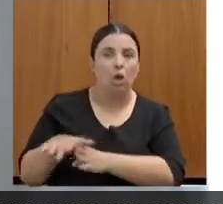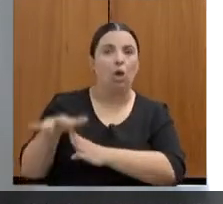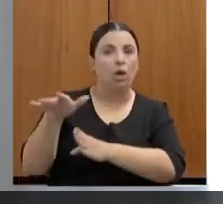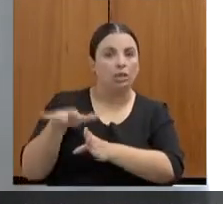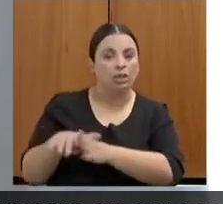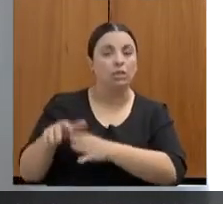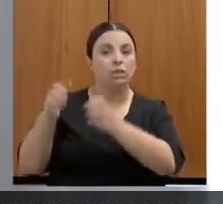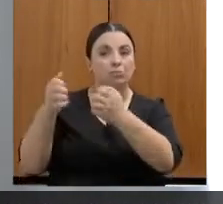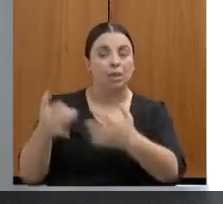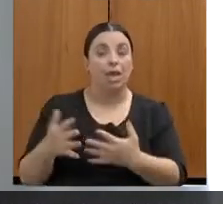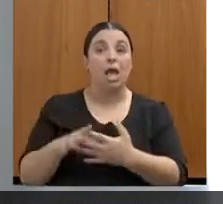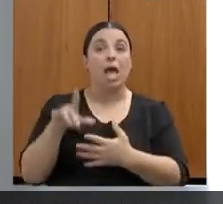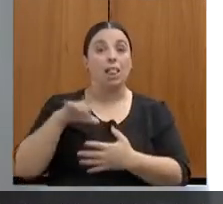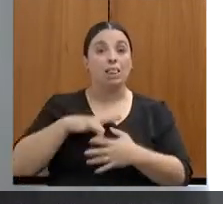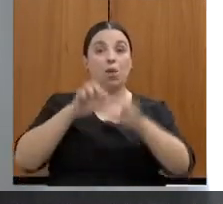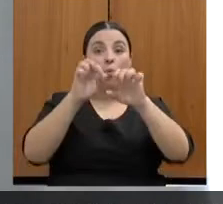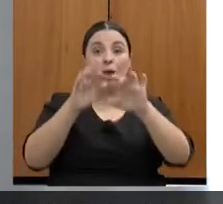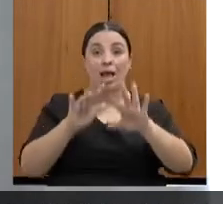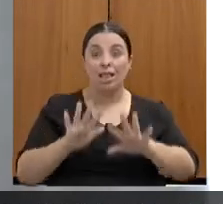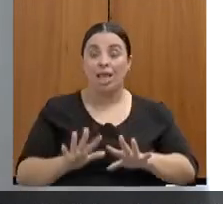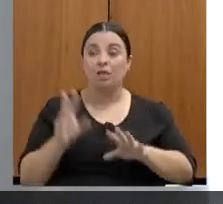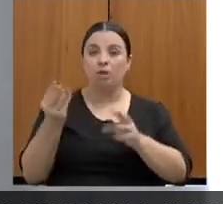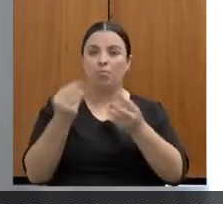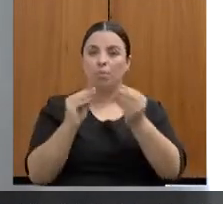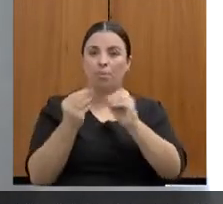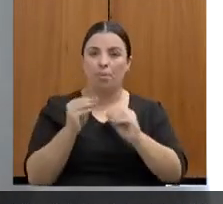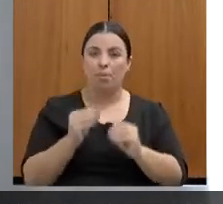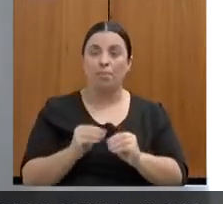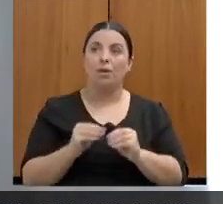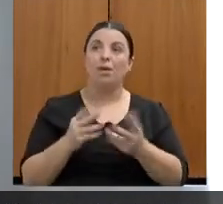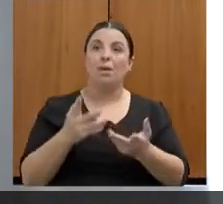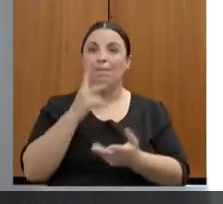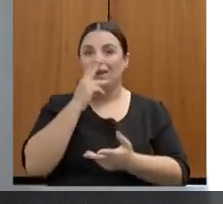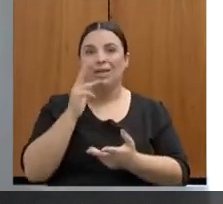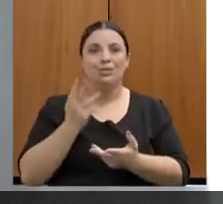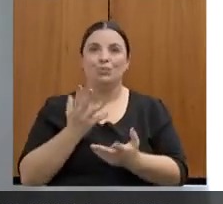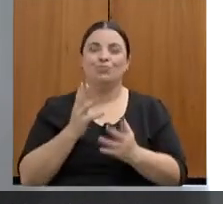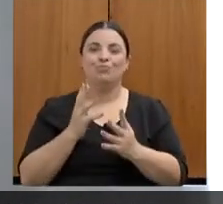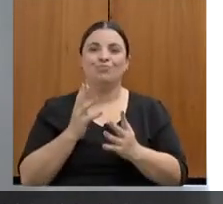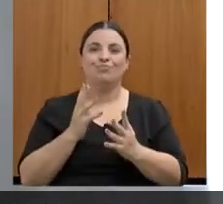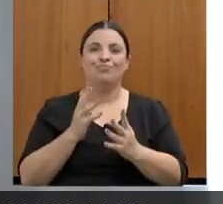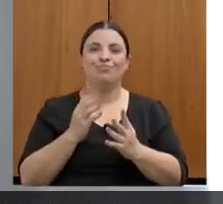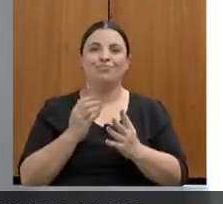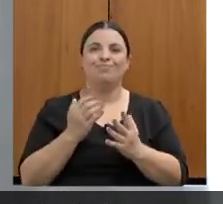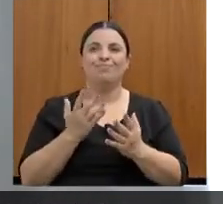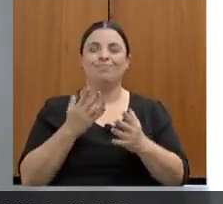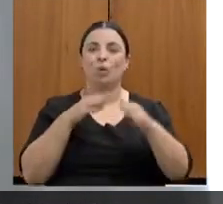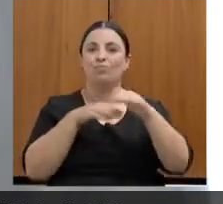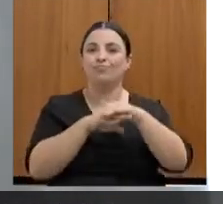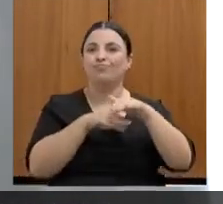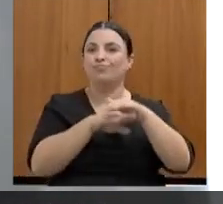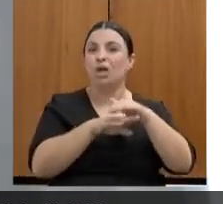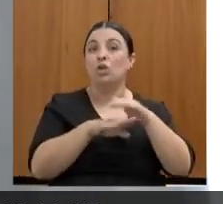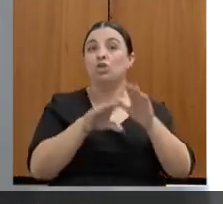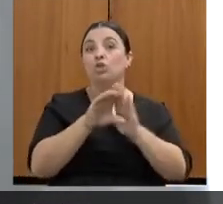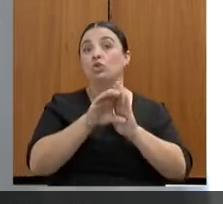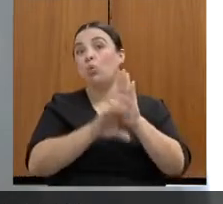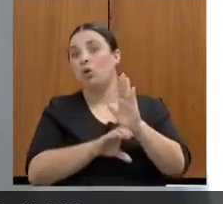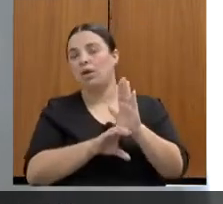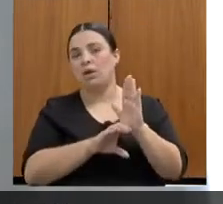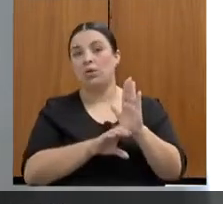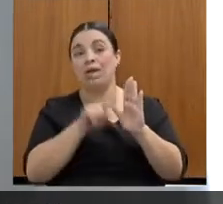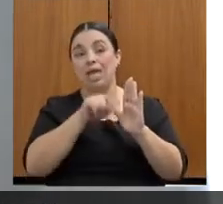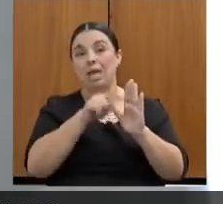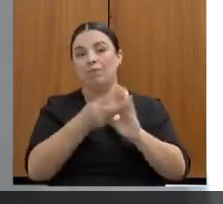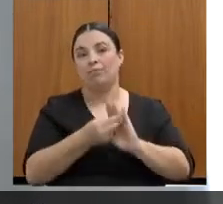que vai ficar como se fosse uma espécie de banco de currículos e que vão ser direcionados a empreendedores,